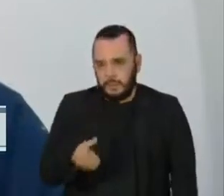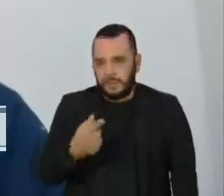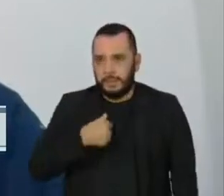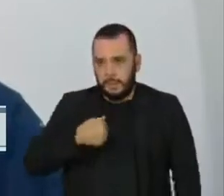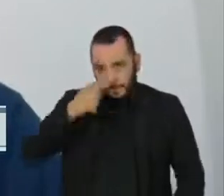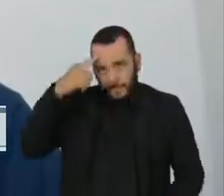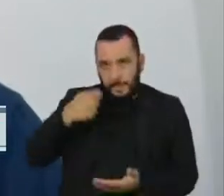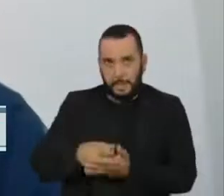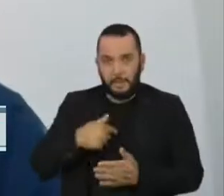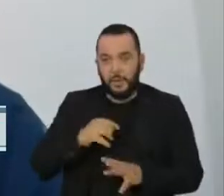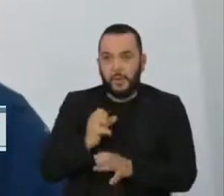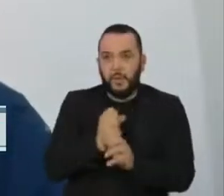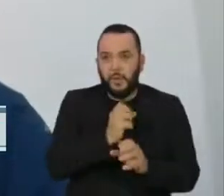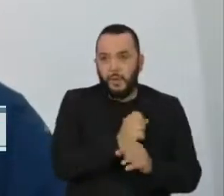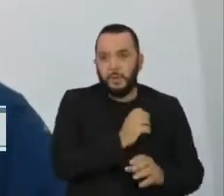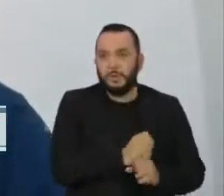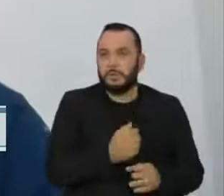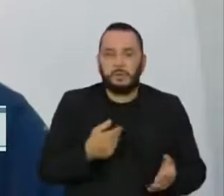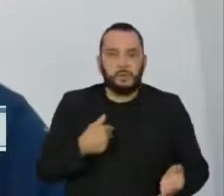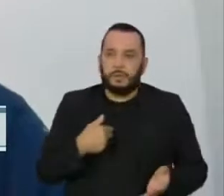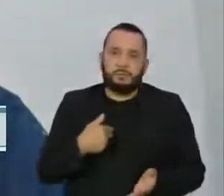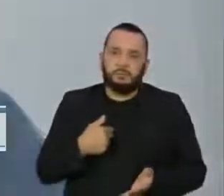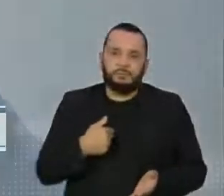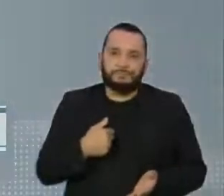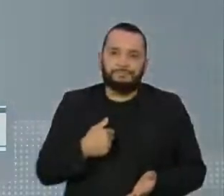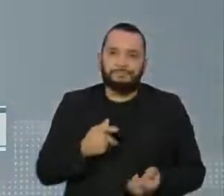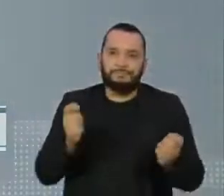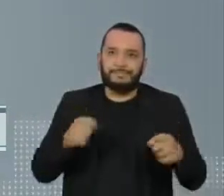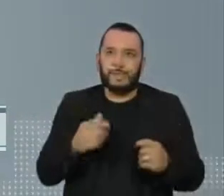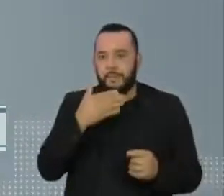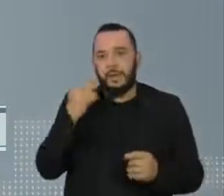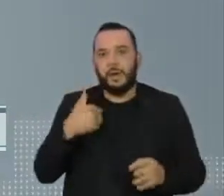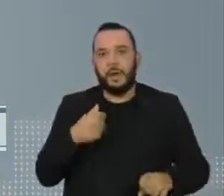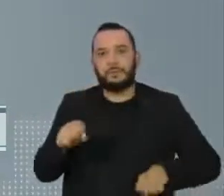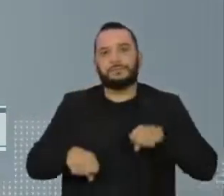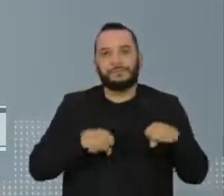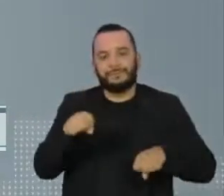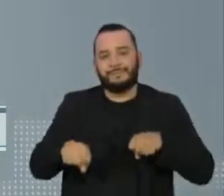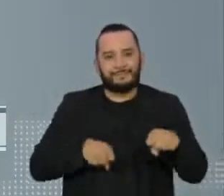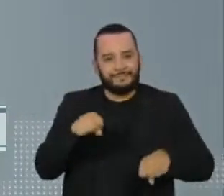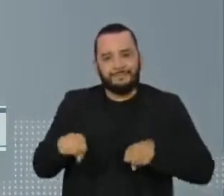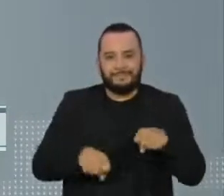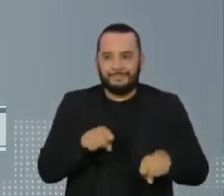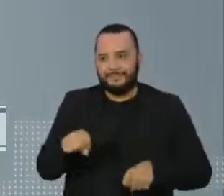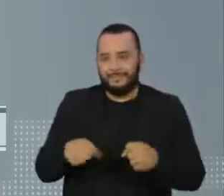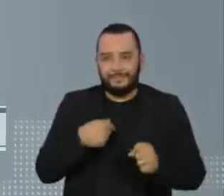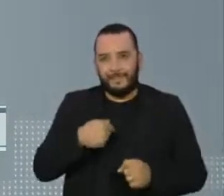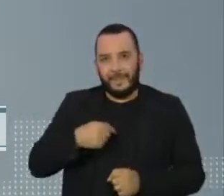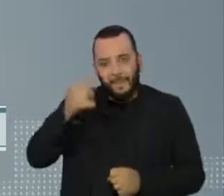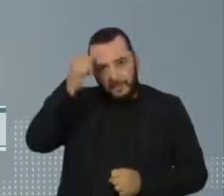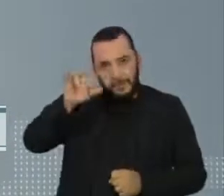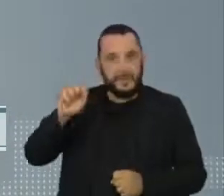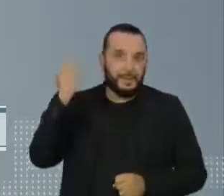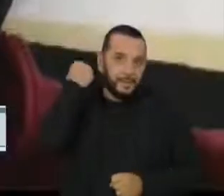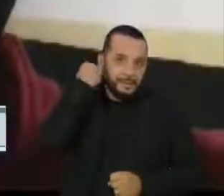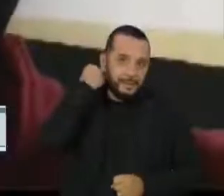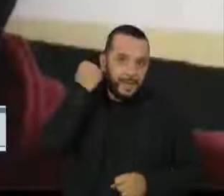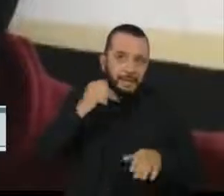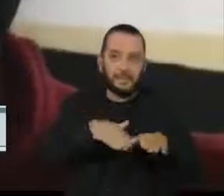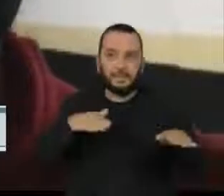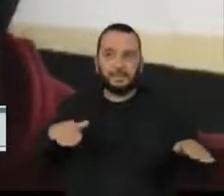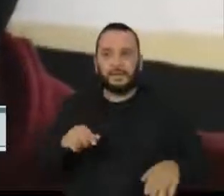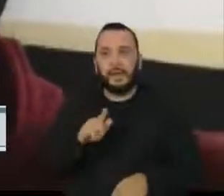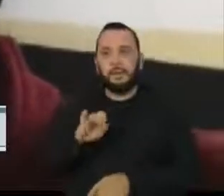após fazer contas e chegar na conclusão que eu ganharia tempo economizando dinheiro e ainda evitando o estresse do trânsito.